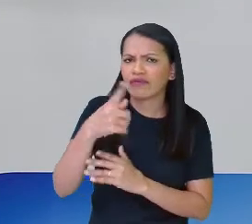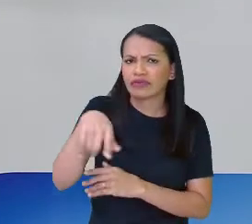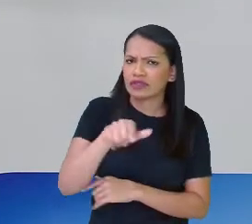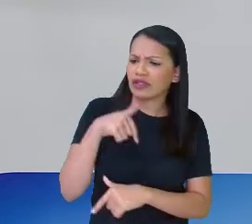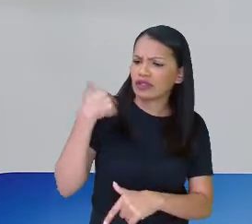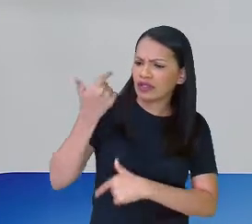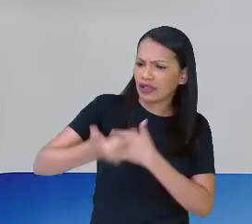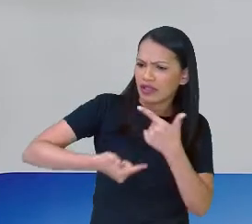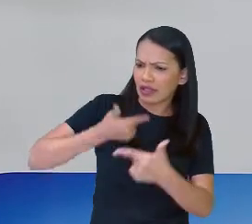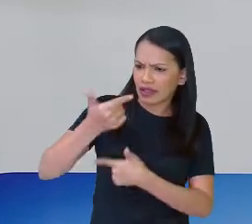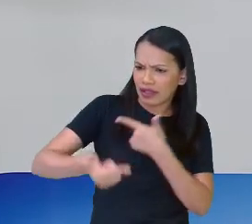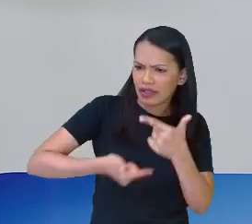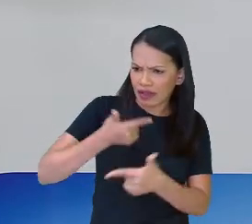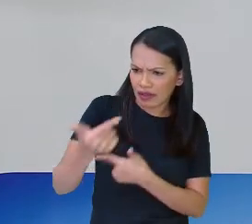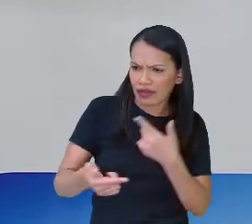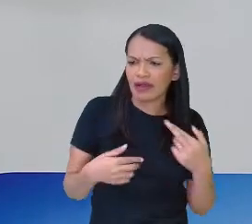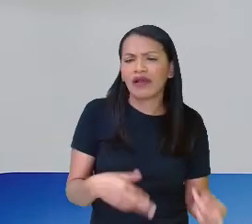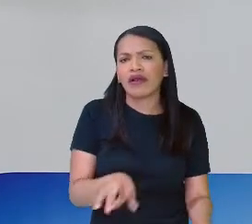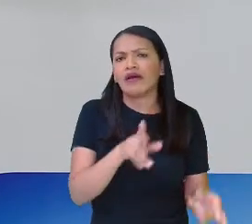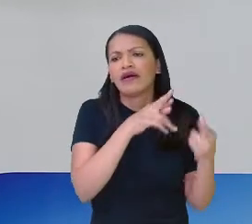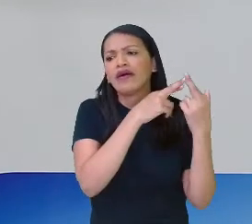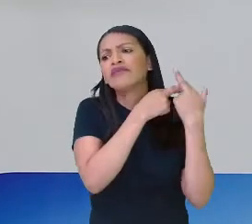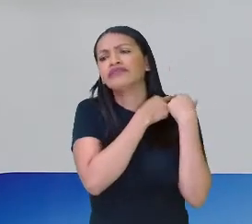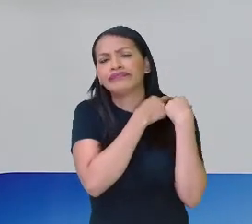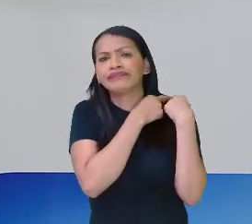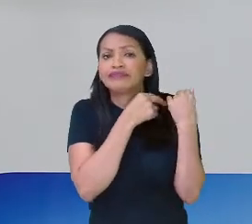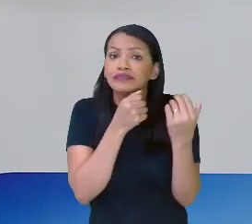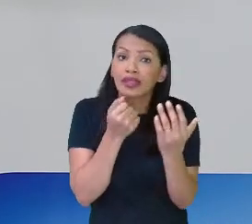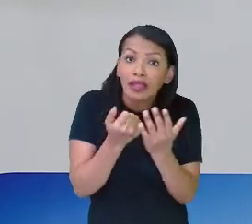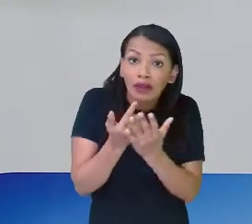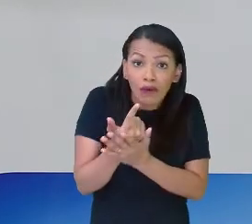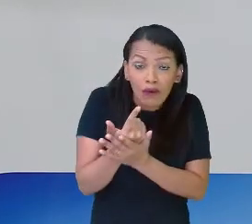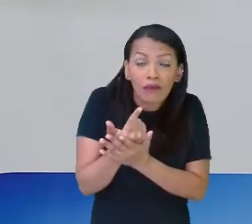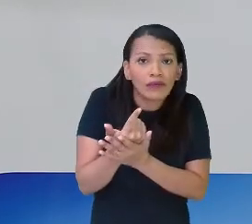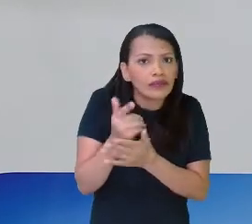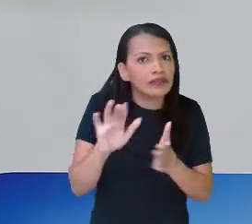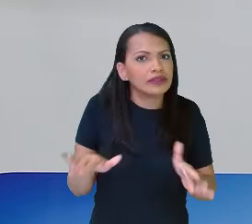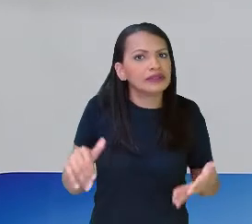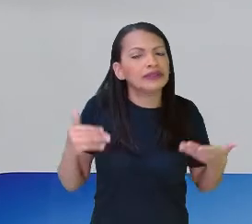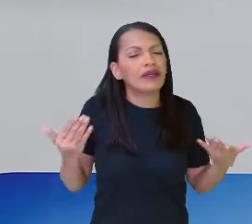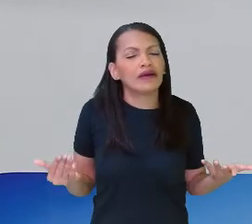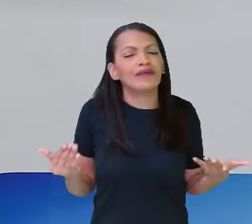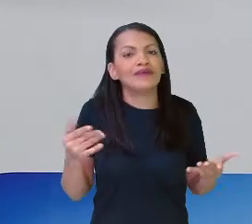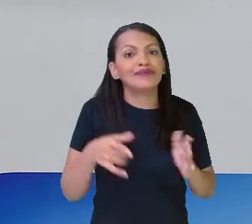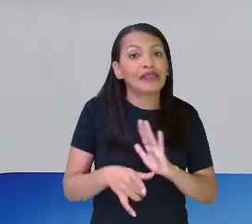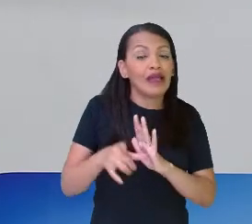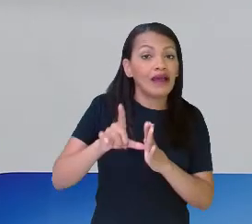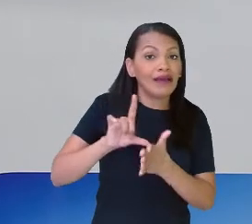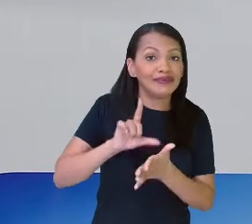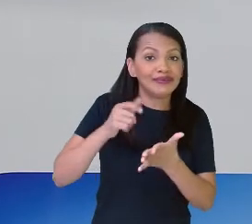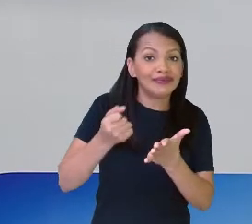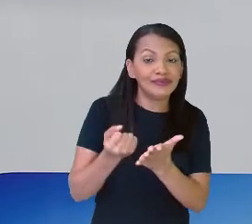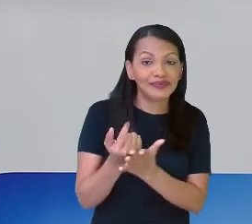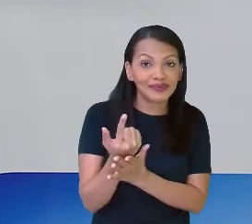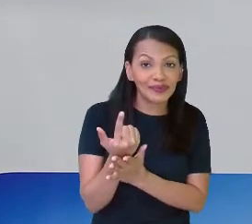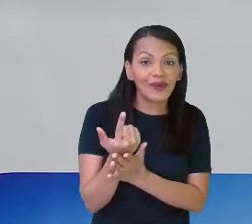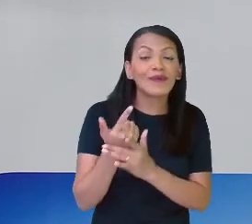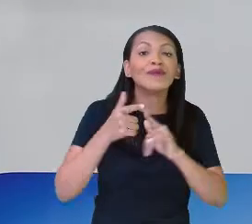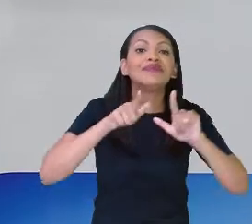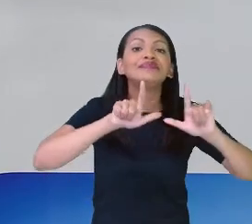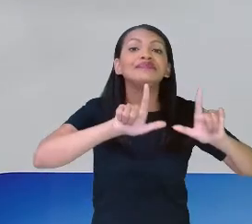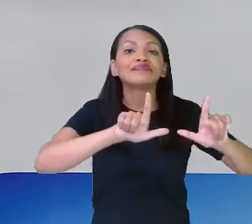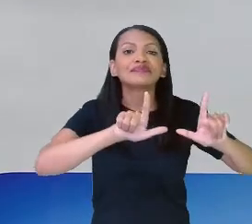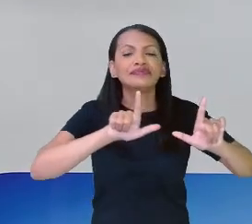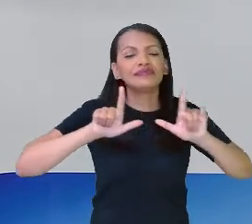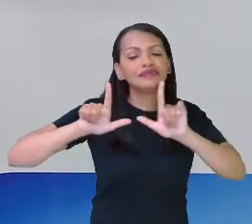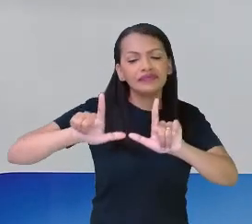em uma escola e é responsável pela compra aí dessa escola. Então, antes de comprar essa cerâmica, o que é